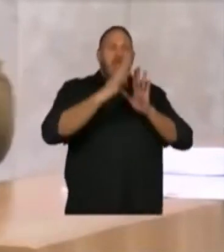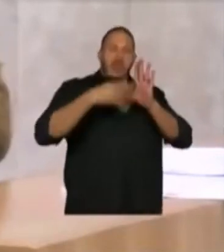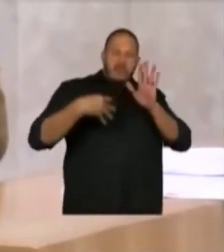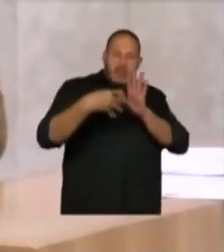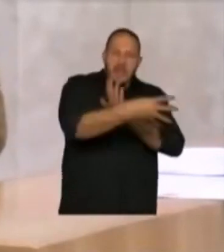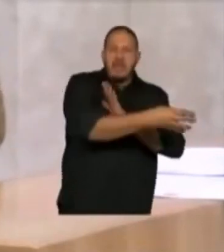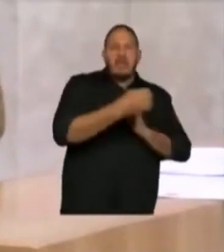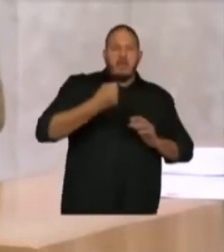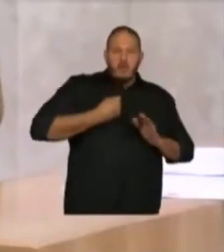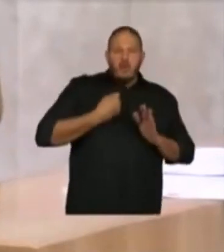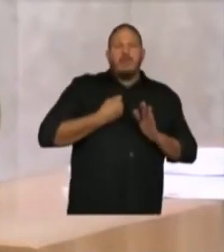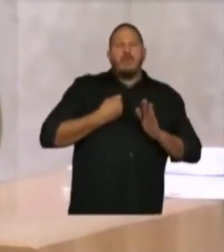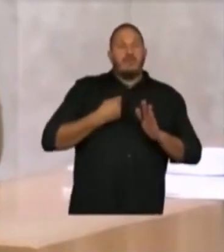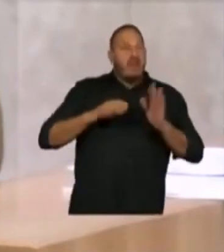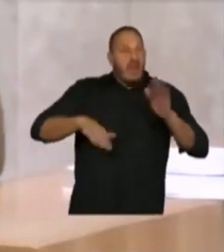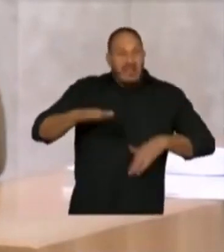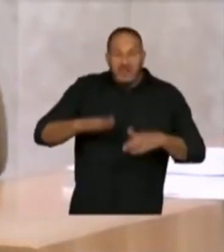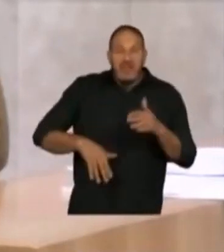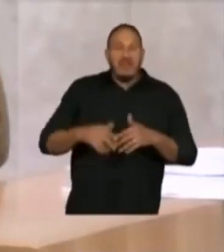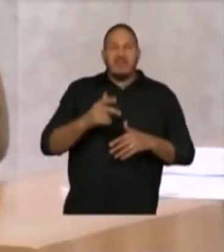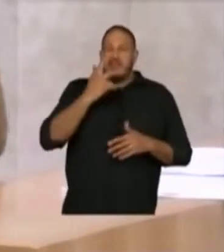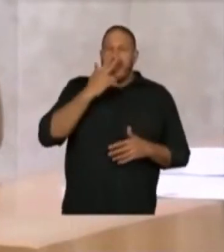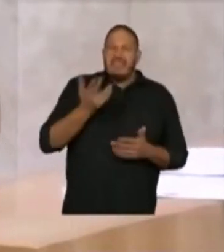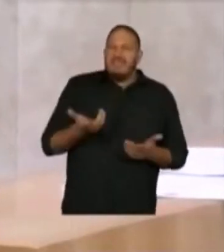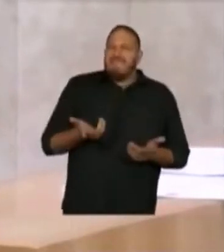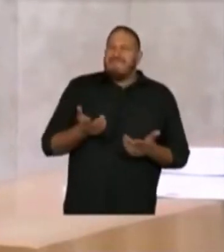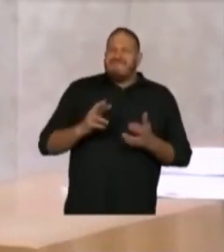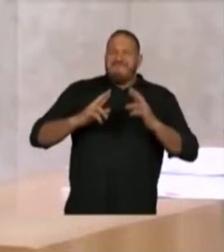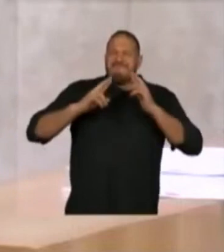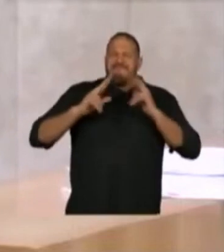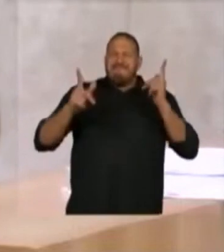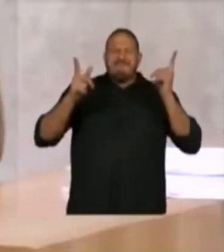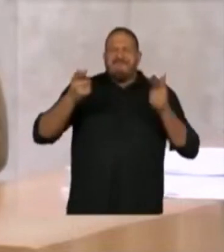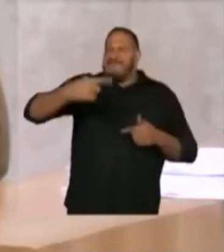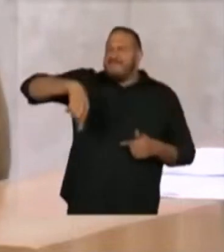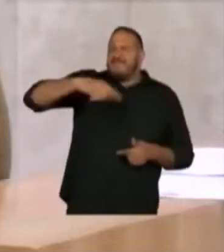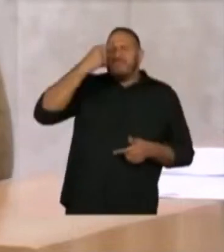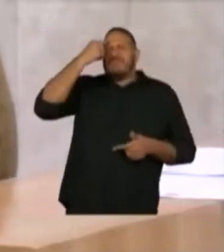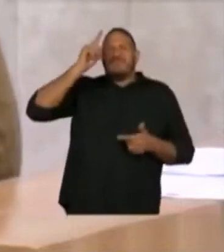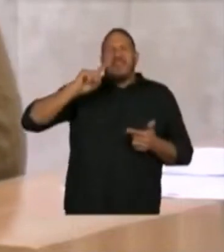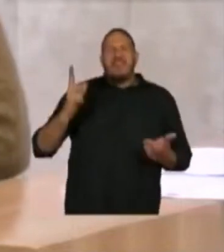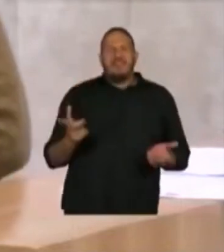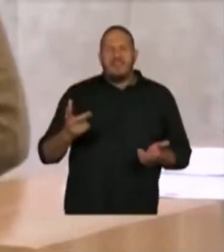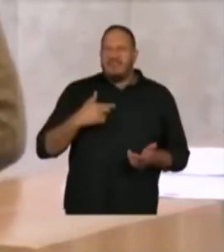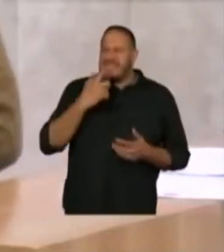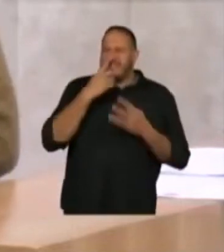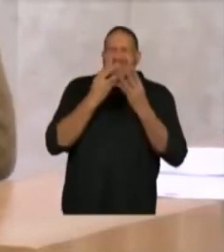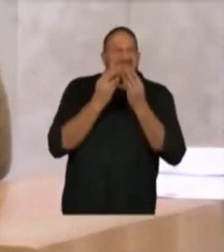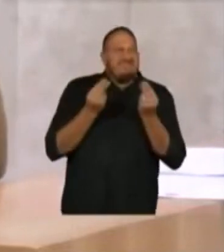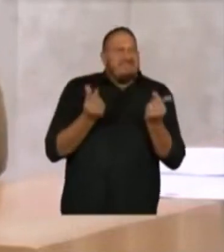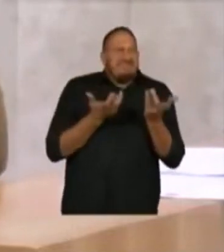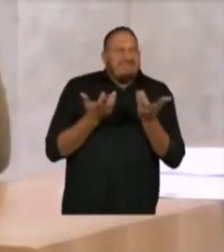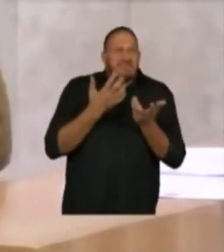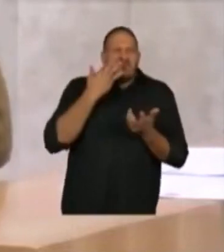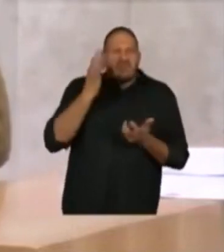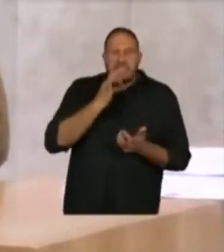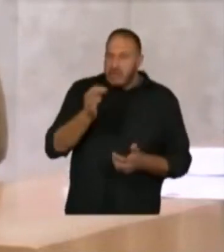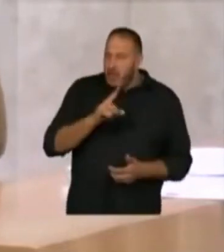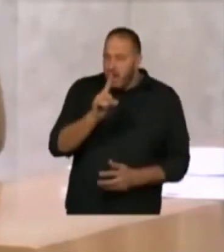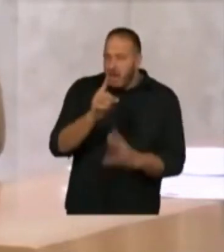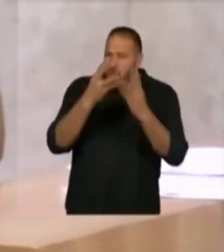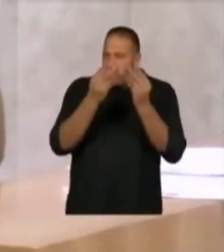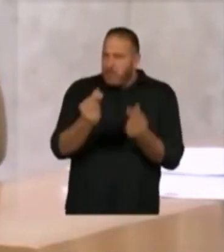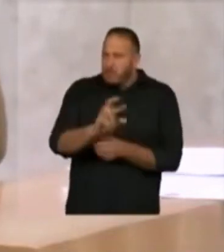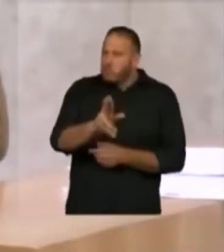que muitas vezes parecem distantes da realidade do povo. Muitas vezes parecem abstratos, mas não tem nada de abstrato